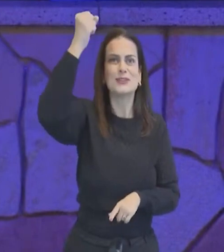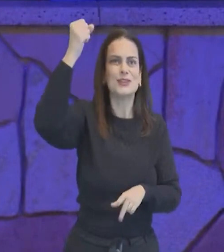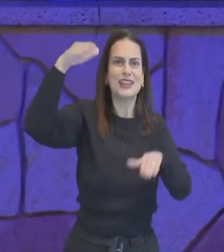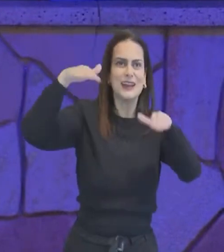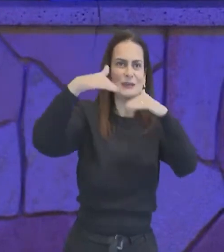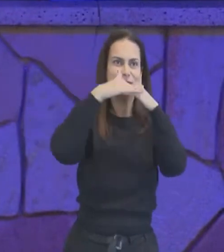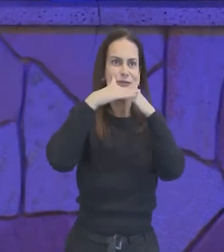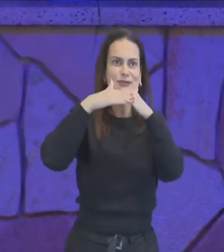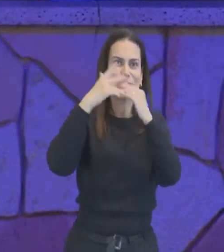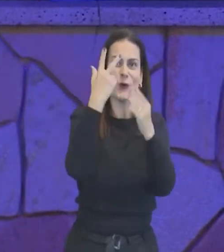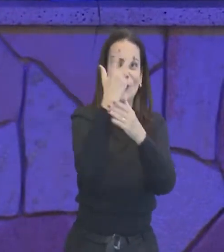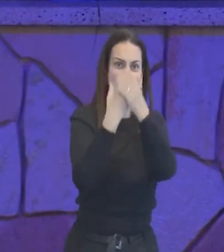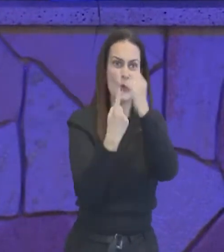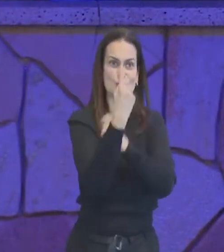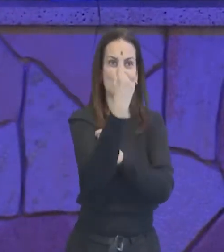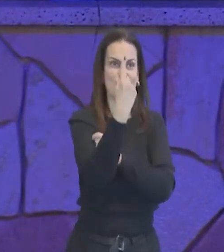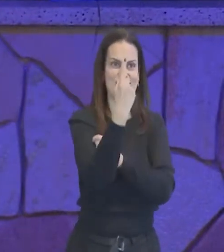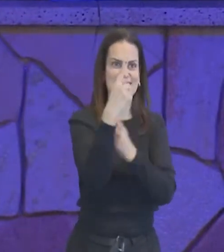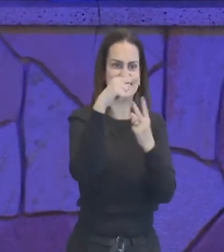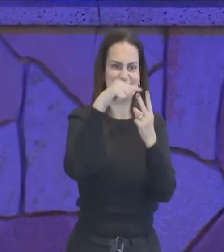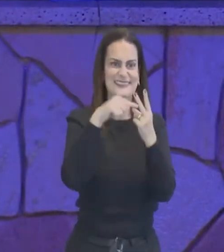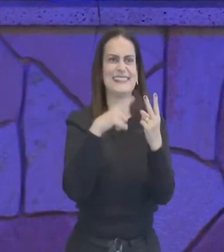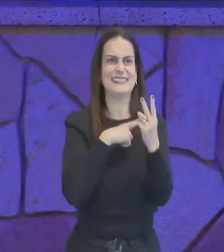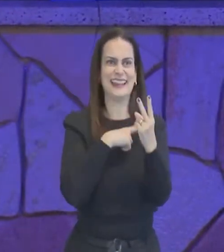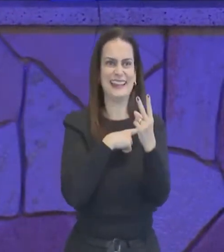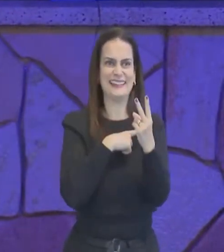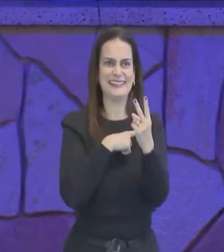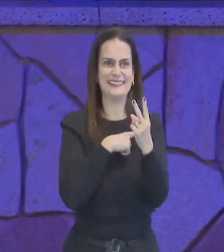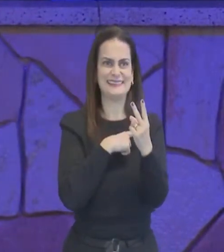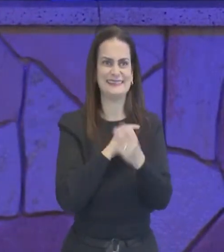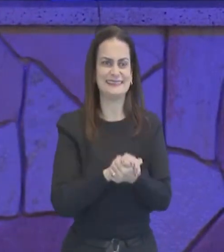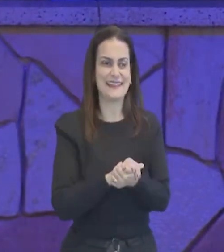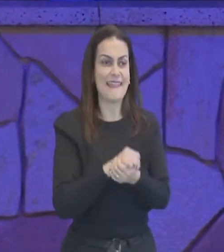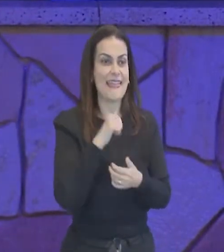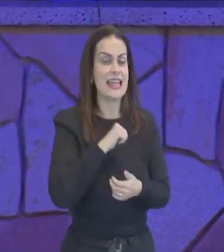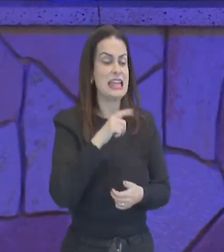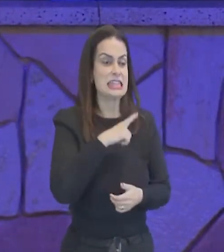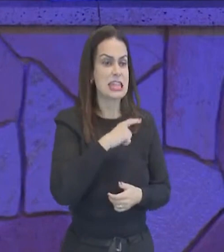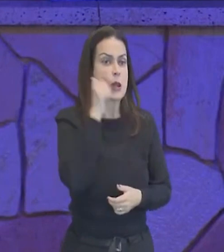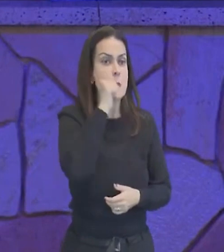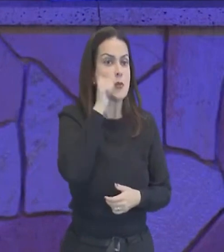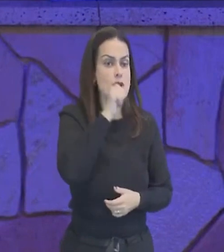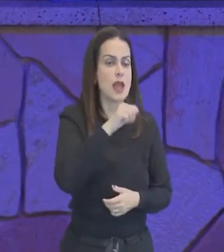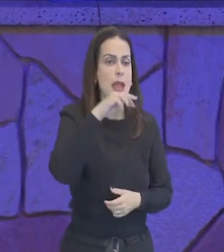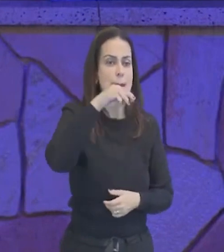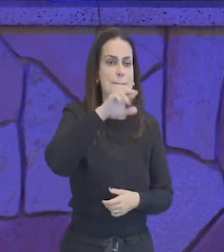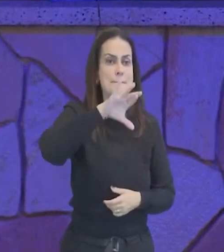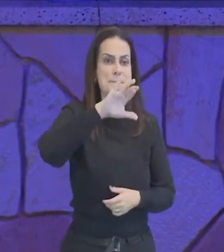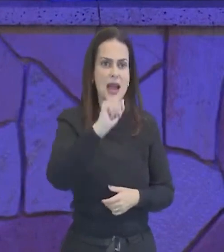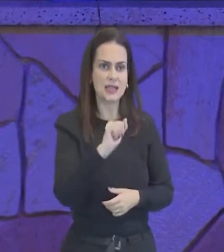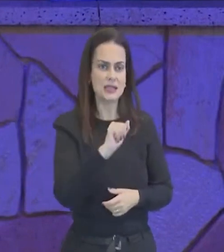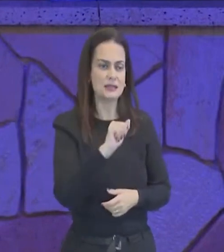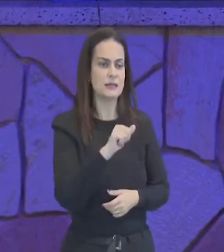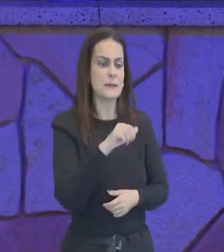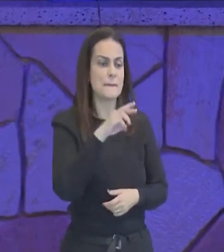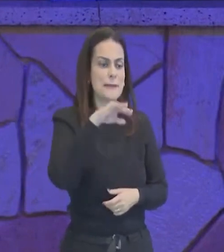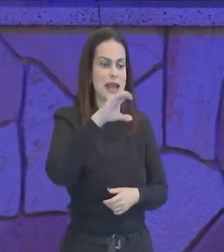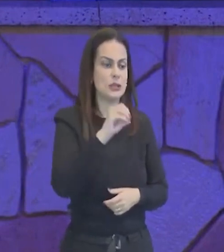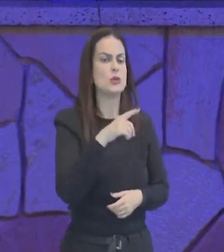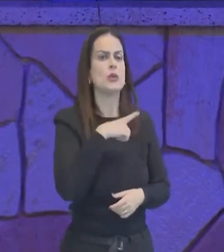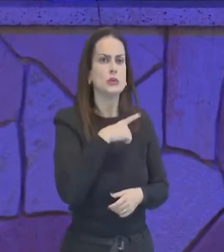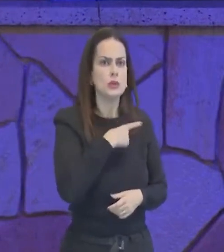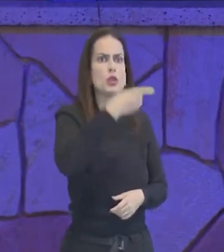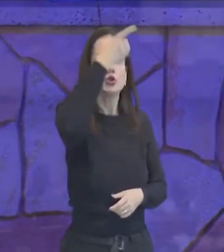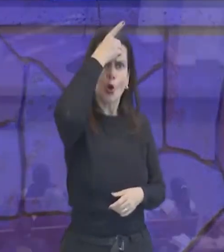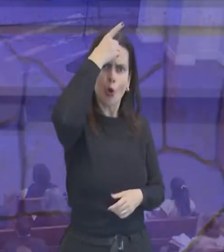meu irmão Herbinho? Irmão Herbinho é especialista, em dons e ministérios, aqui na nossa igreja, quer perguntar alguma coisa, pergunte a ele, ele que conhece bem,